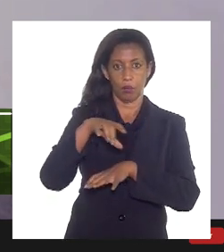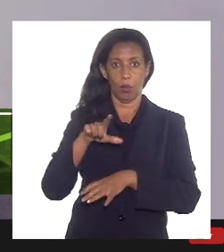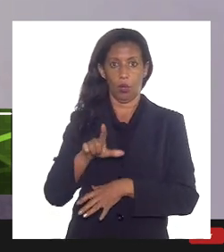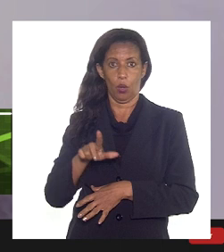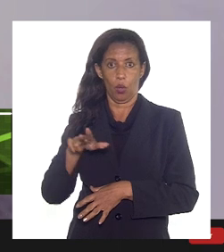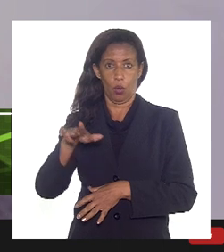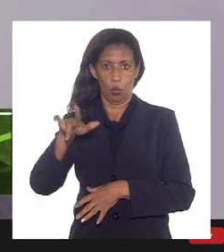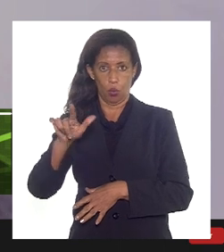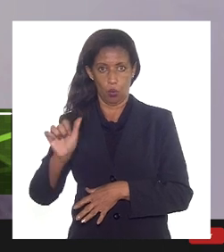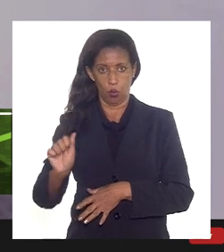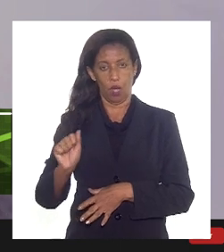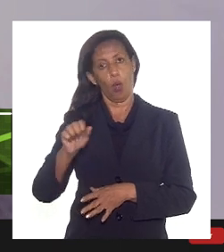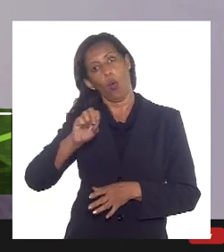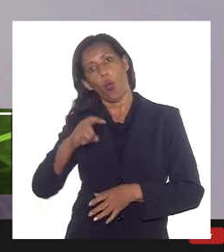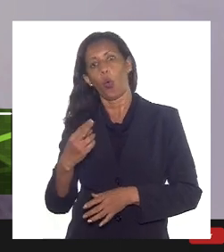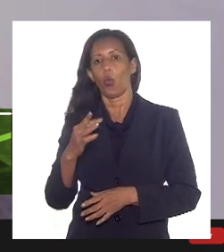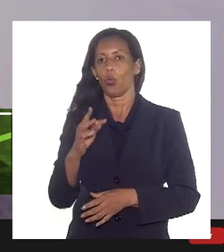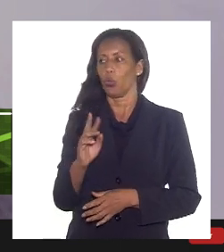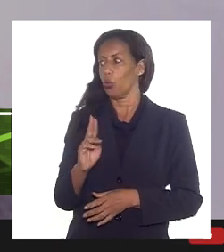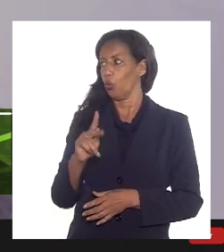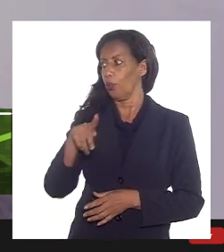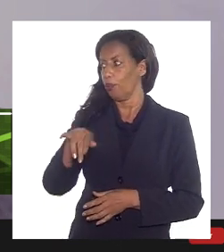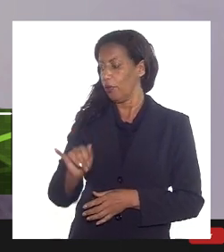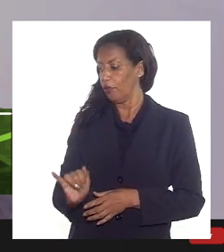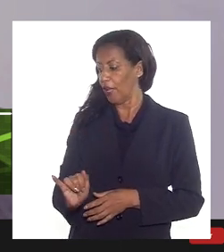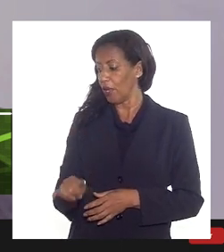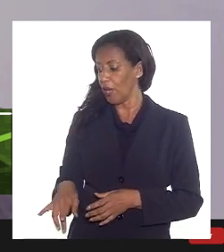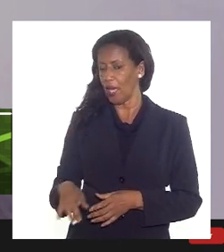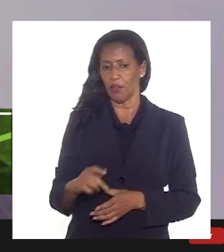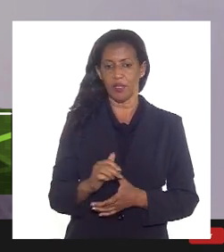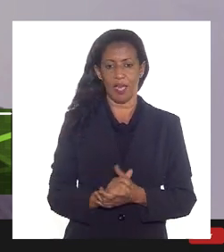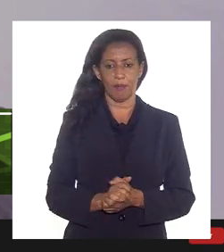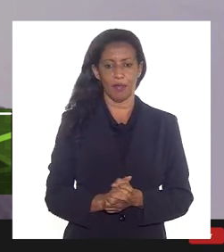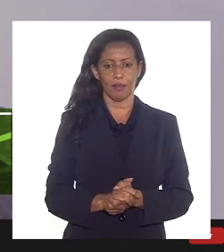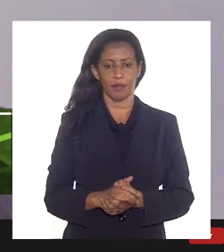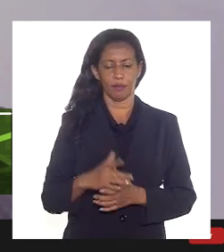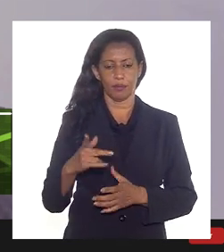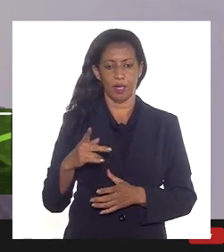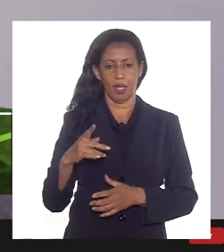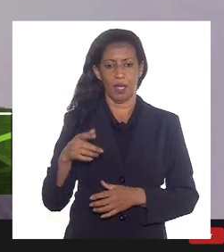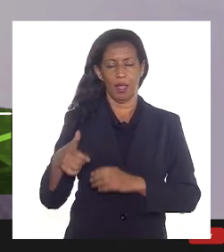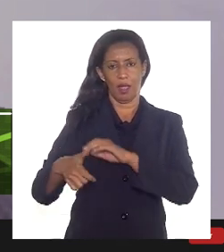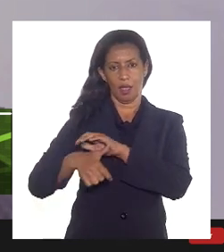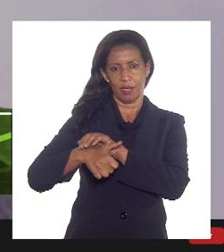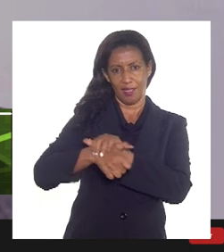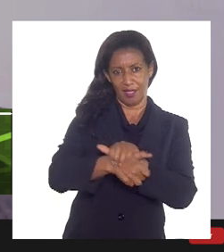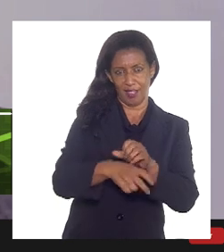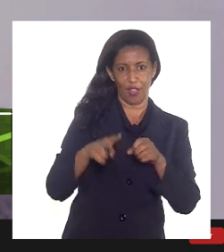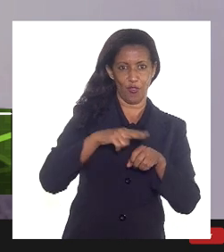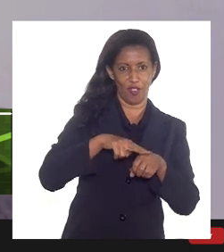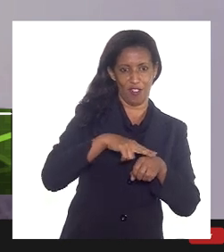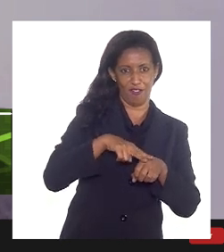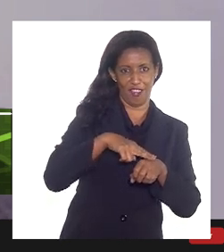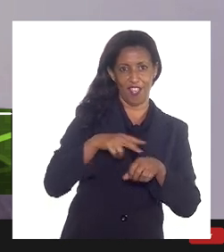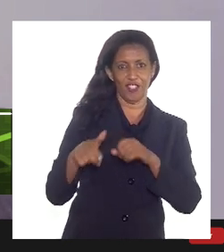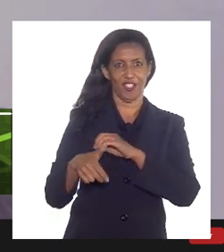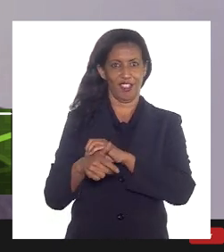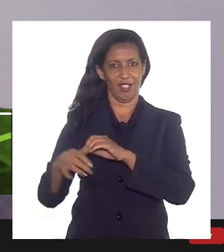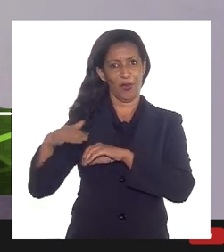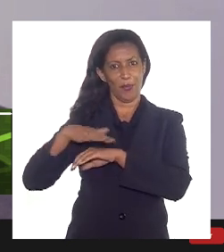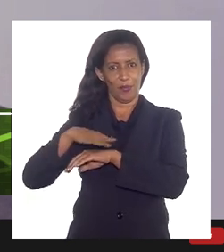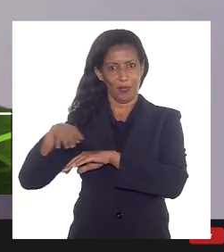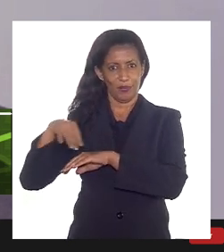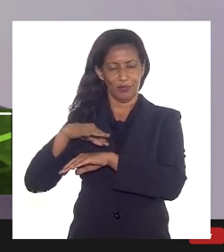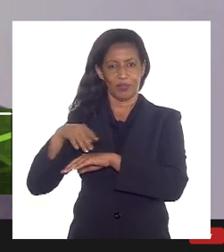ou Tupi, como passou a ser chamado, Tupi e Sernambi, Tartaruga Verde, Tartaruga Mestiça. São